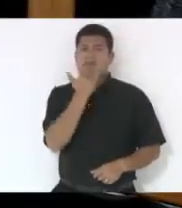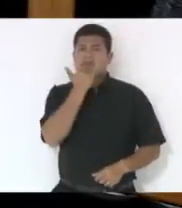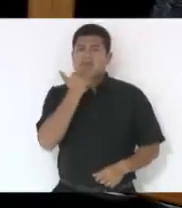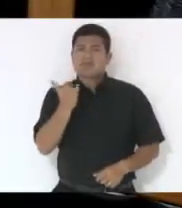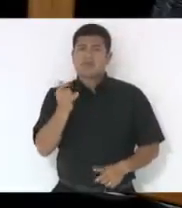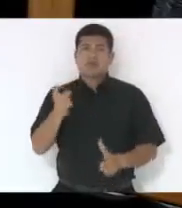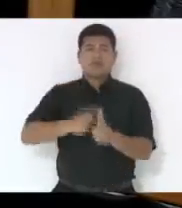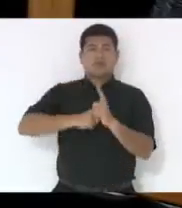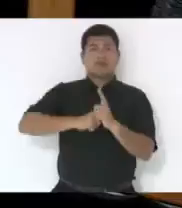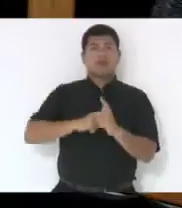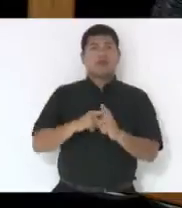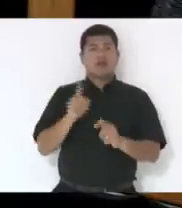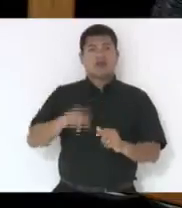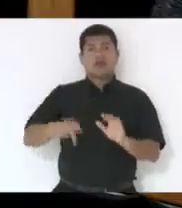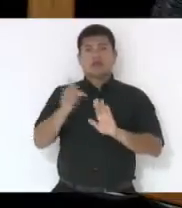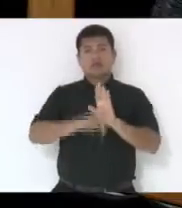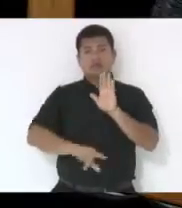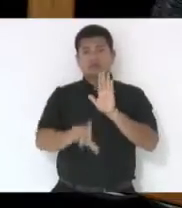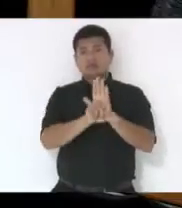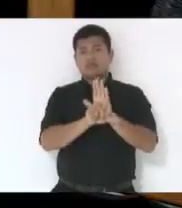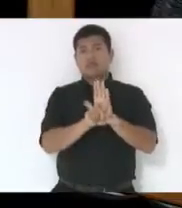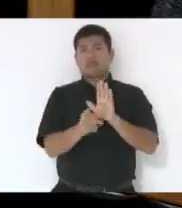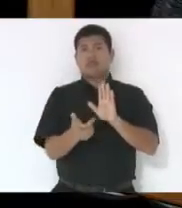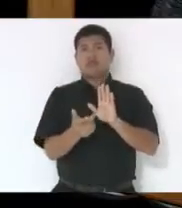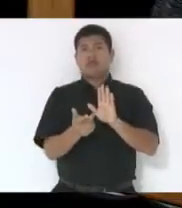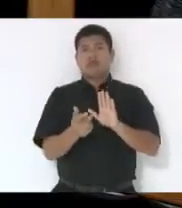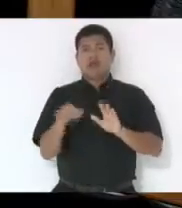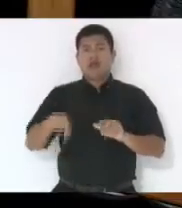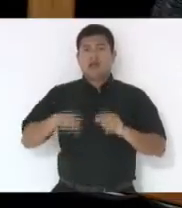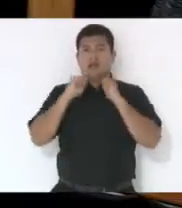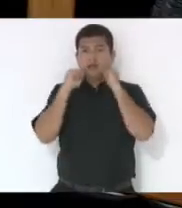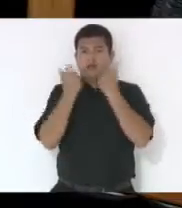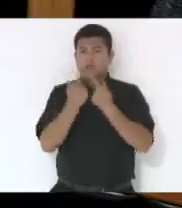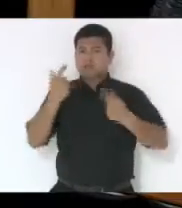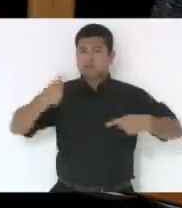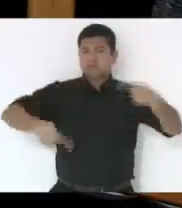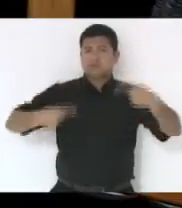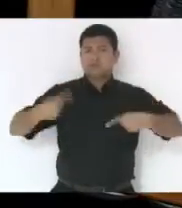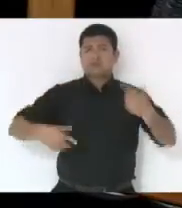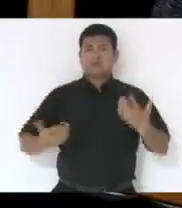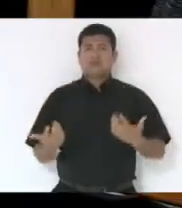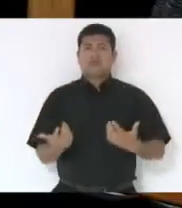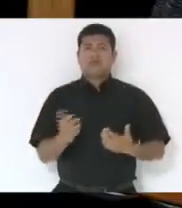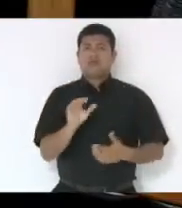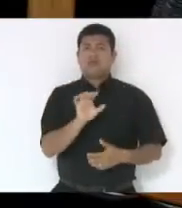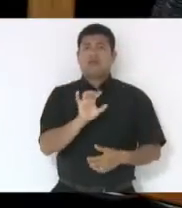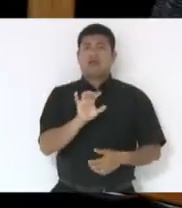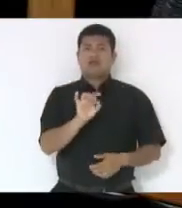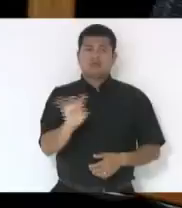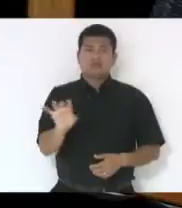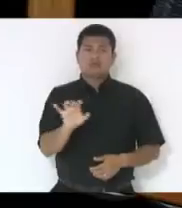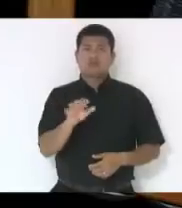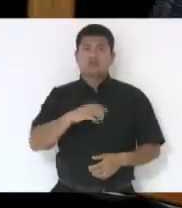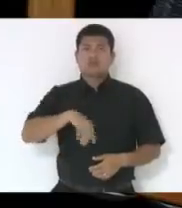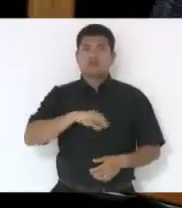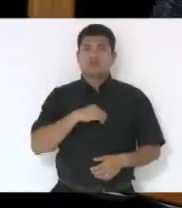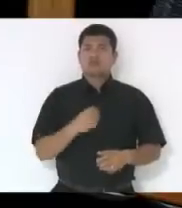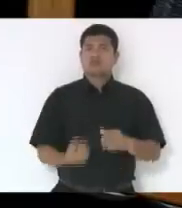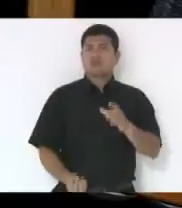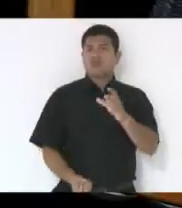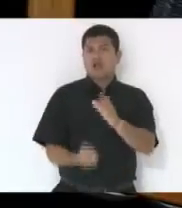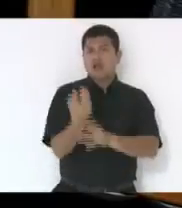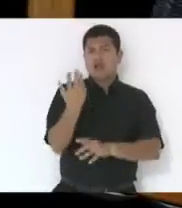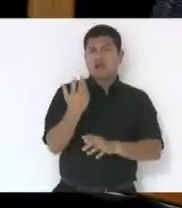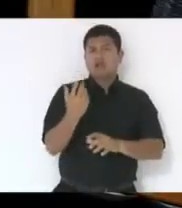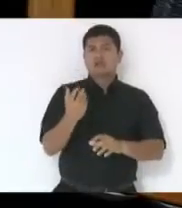é problema de lei, manda o problema de lei, a casa debate, mas só que, quando nós formos votar isso aqui, isso aqui